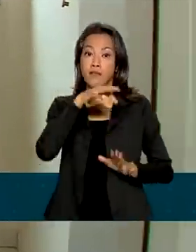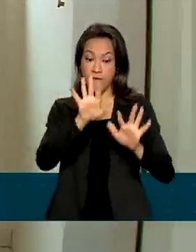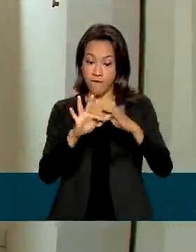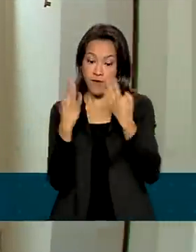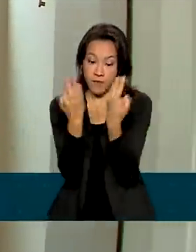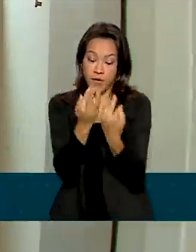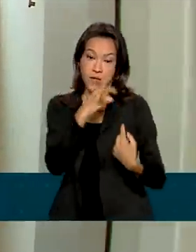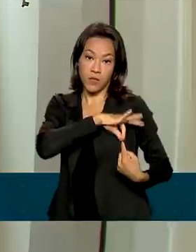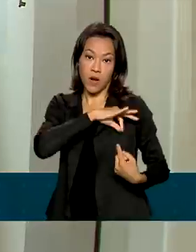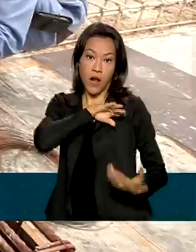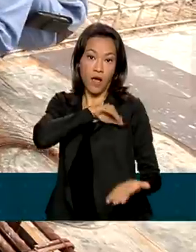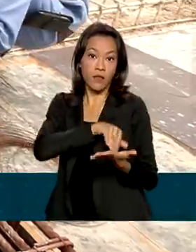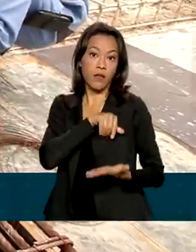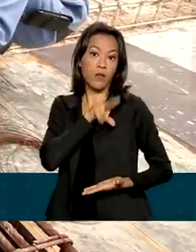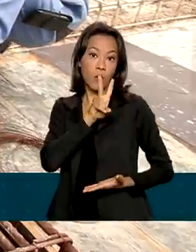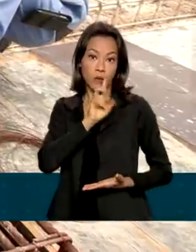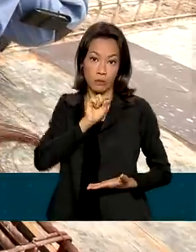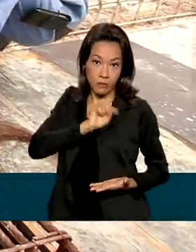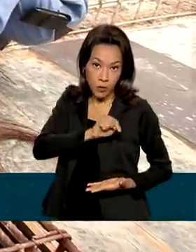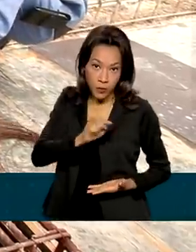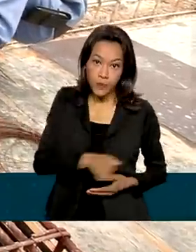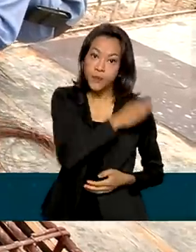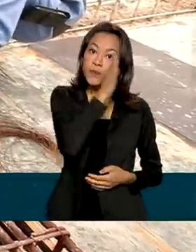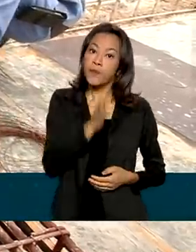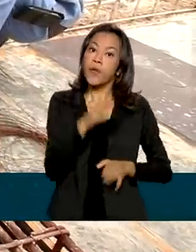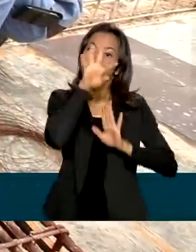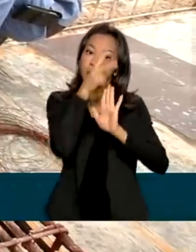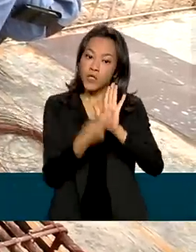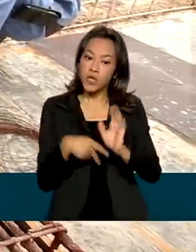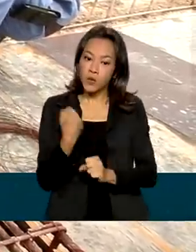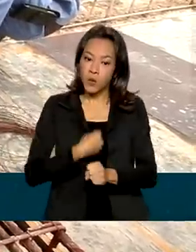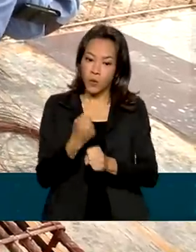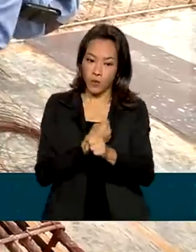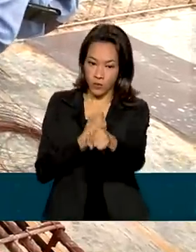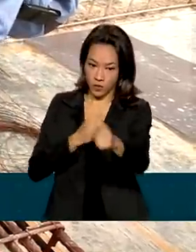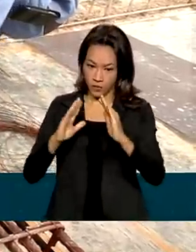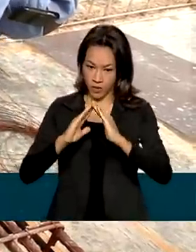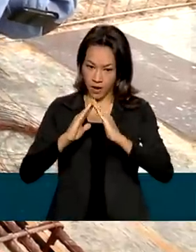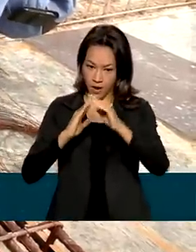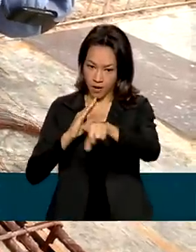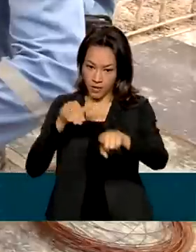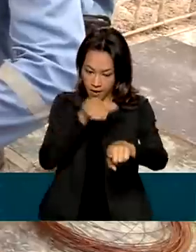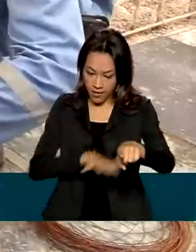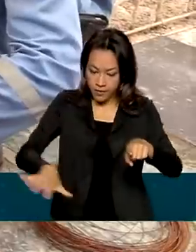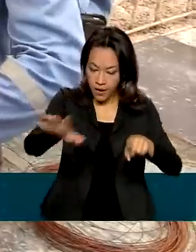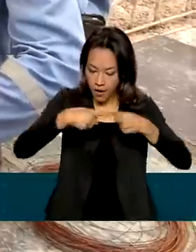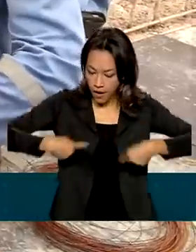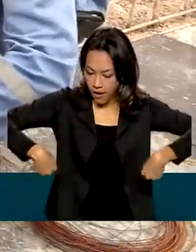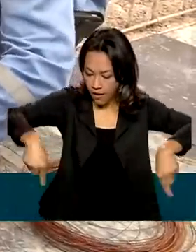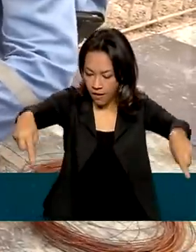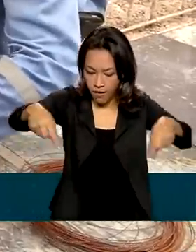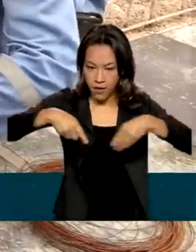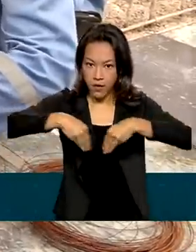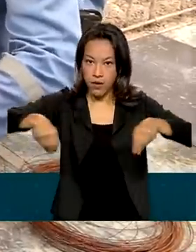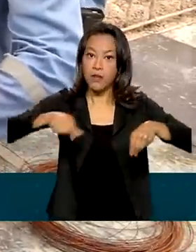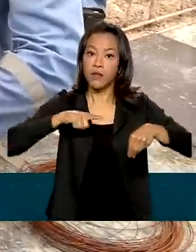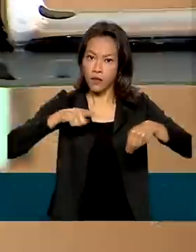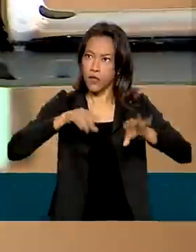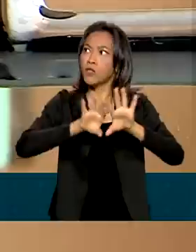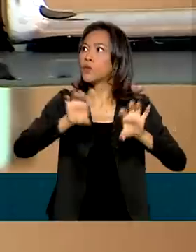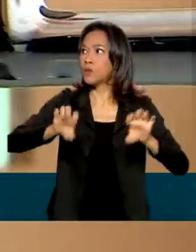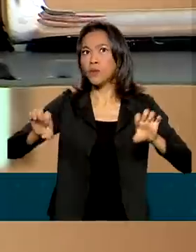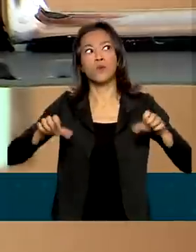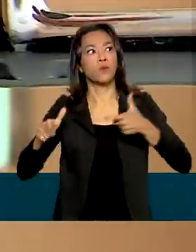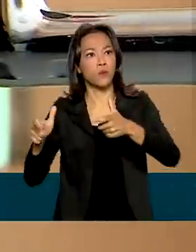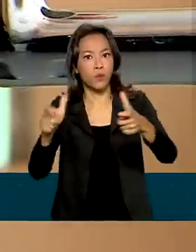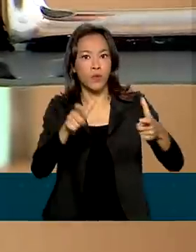de até 2 mil reais. Para projetos de construção de moradias, a área precisa ter um mínimo de infraestrutura,